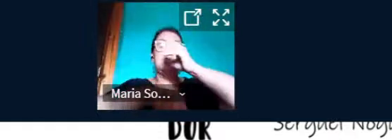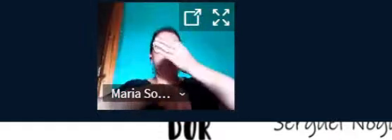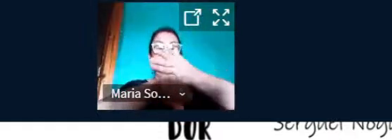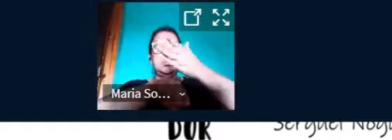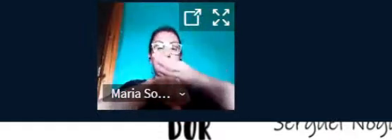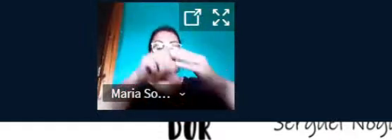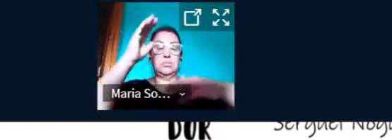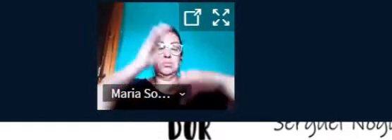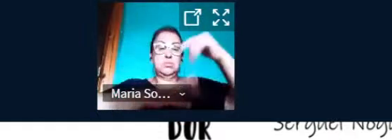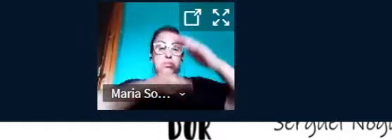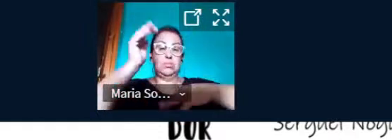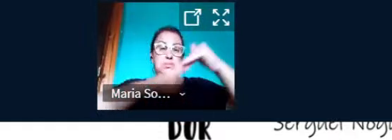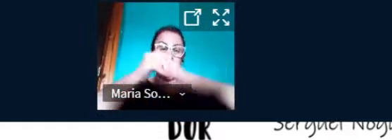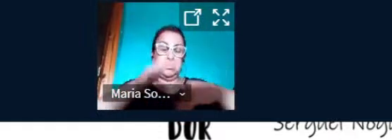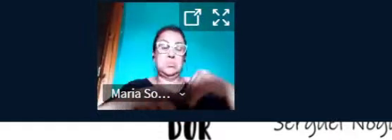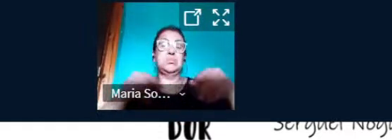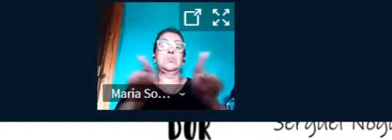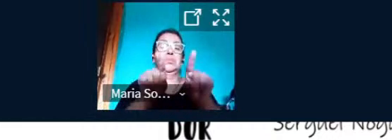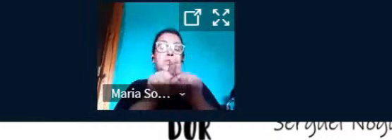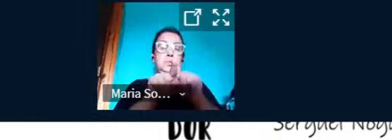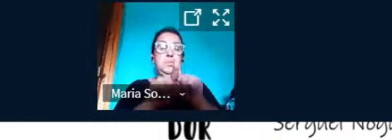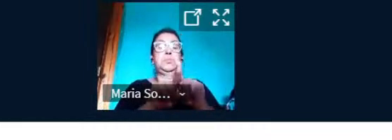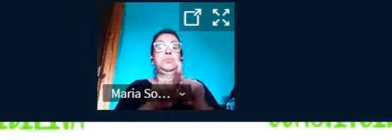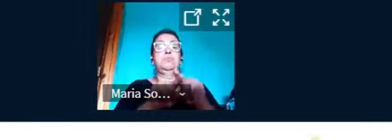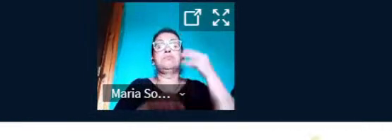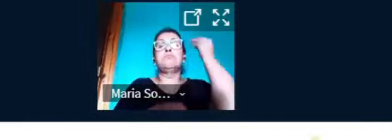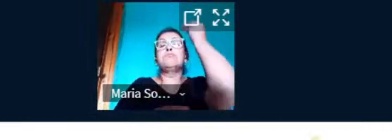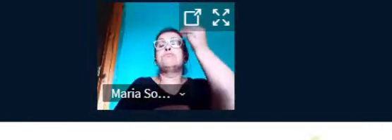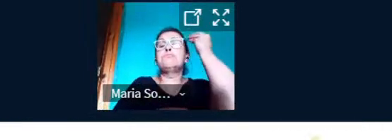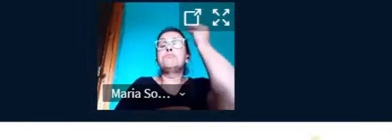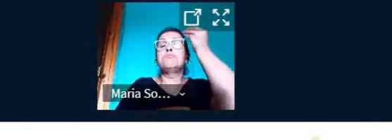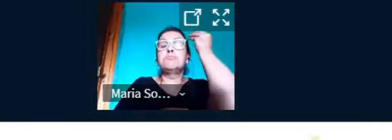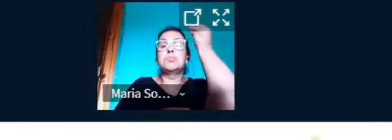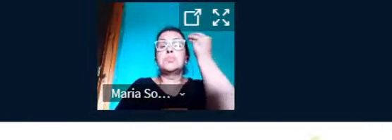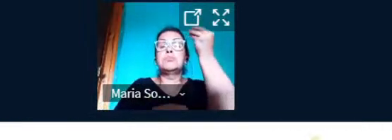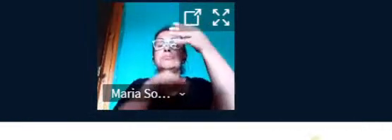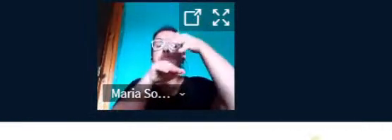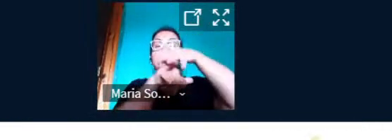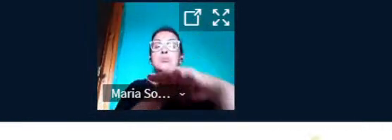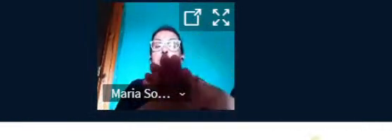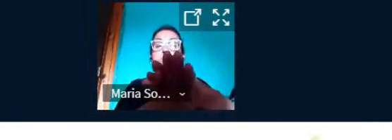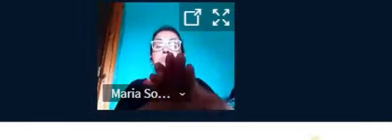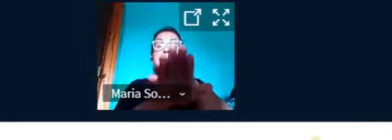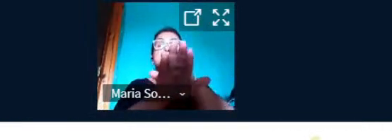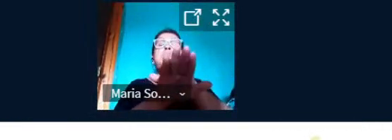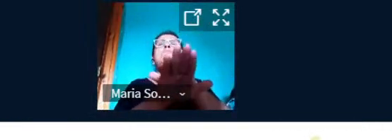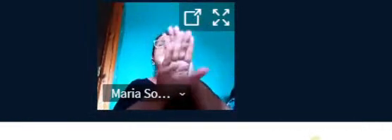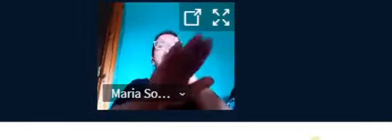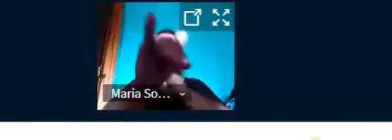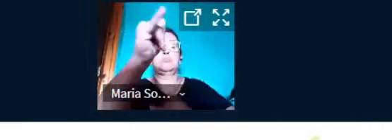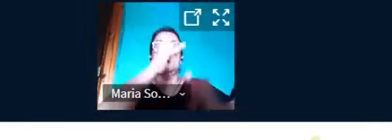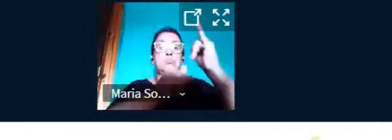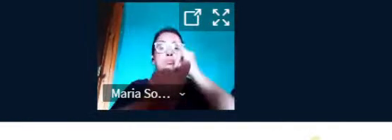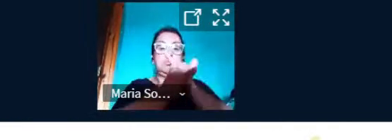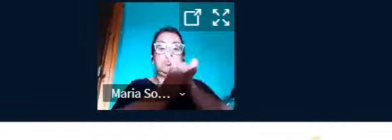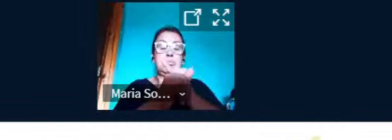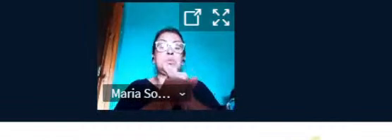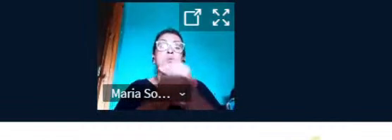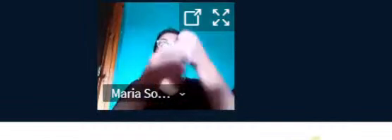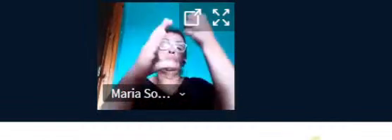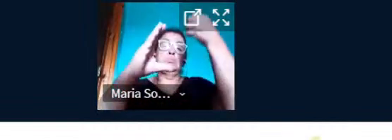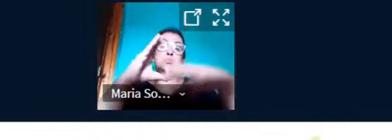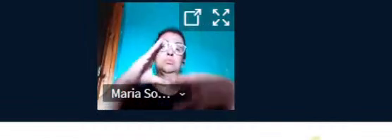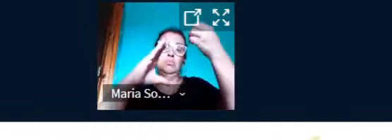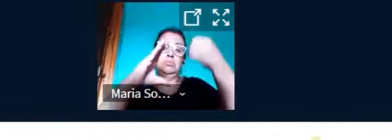experiências. E também a inclusão digital e social. Ele é caracterizado pela fabricação pessoal, pela democratização da tecnologia,